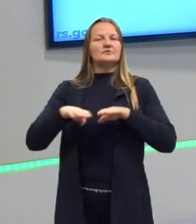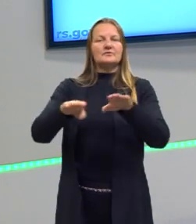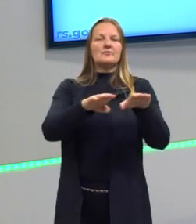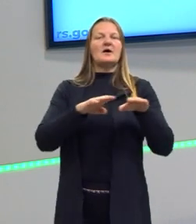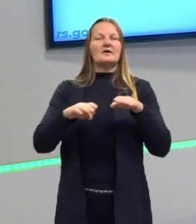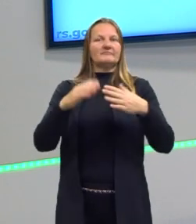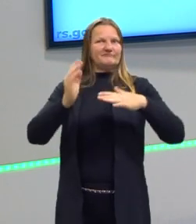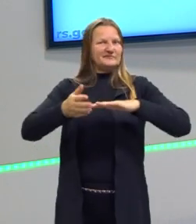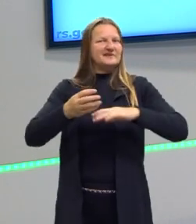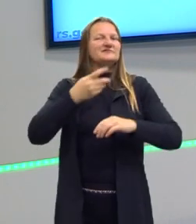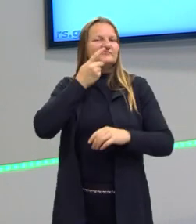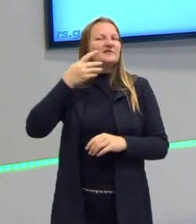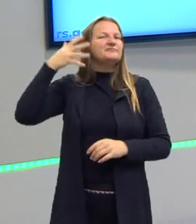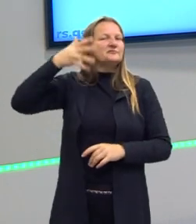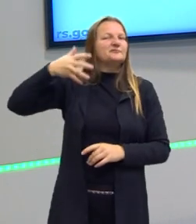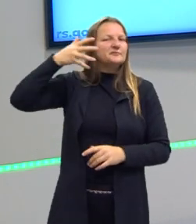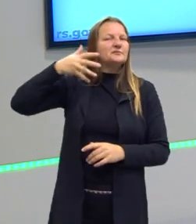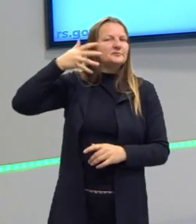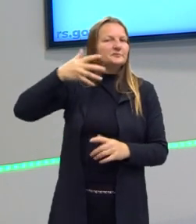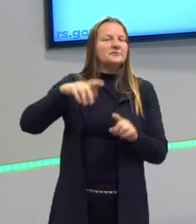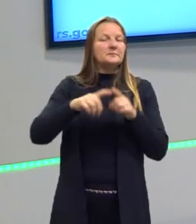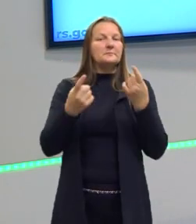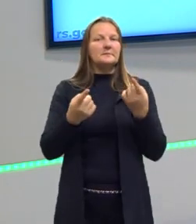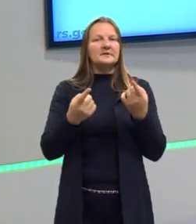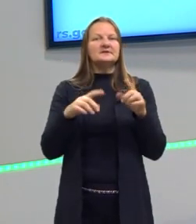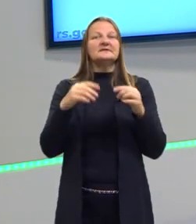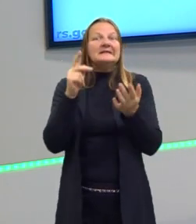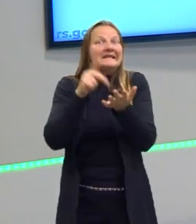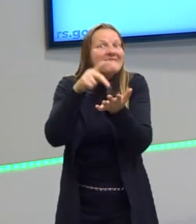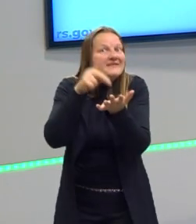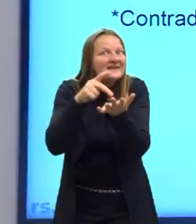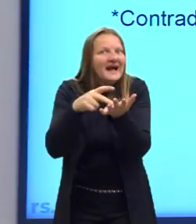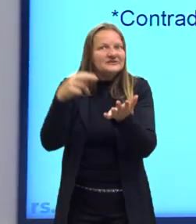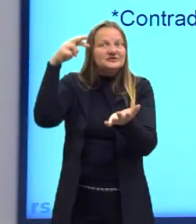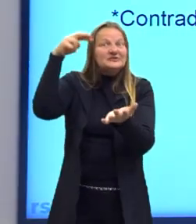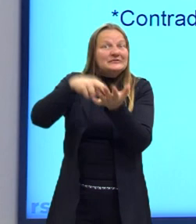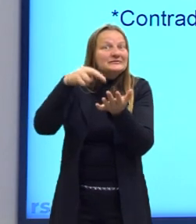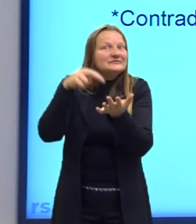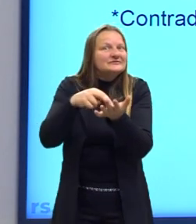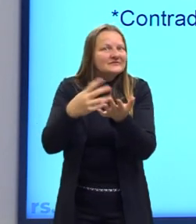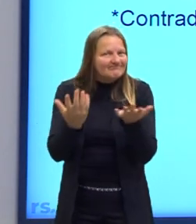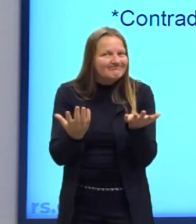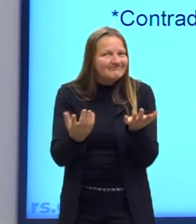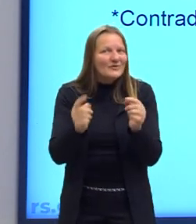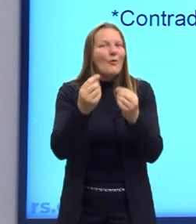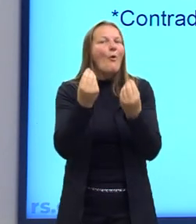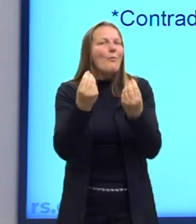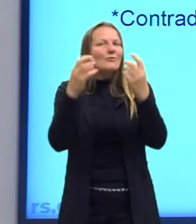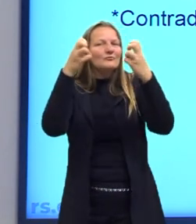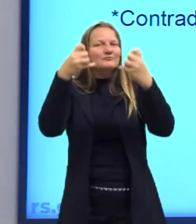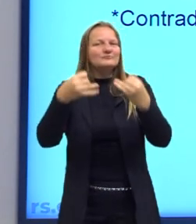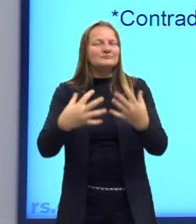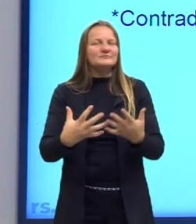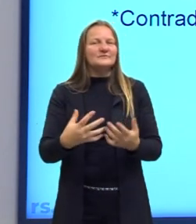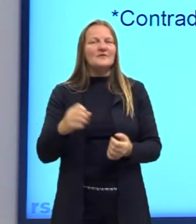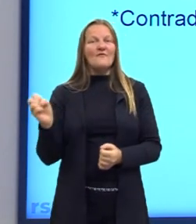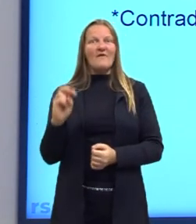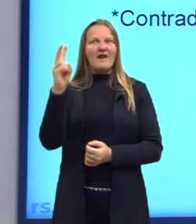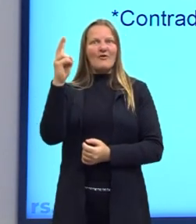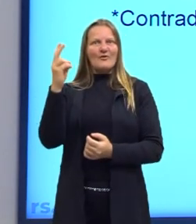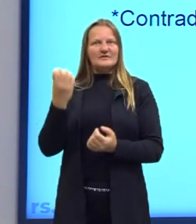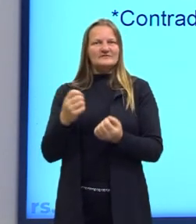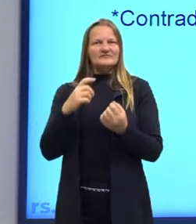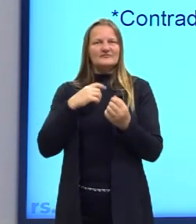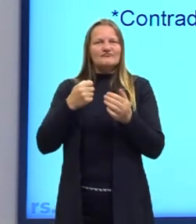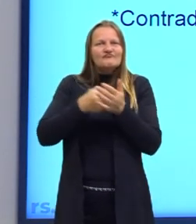modernidade passa por esse processo todo, mas há contradições dos valores que nós defendemos e o que nós encontramos,